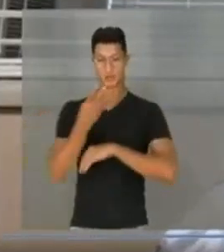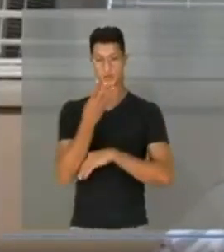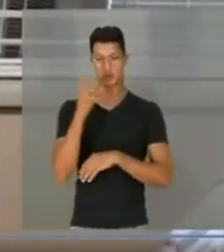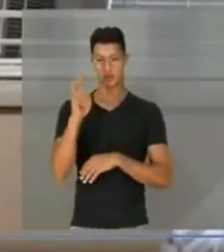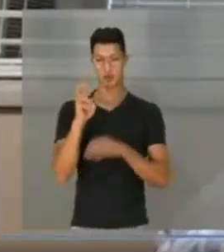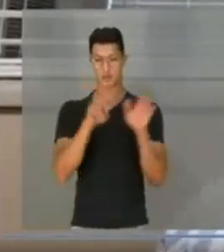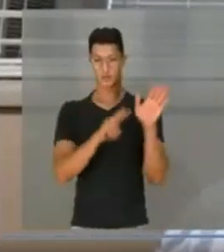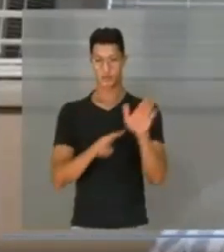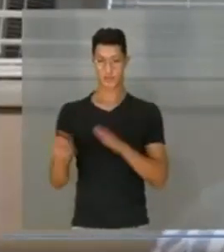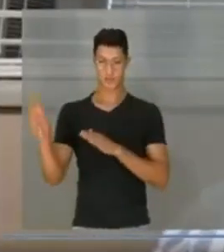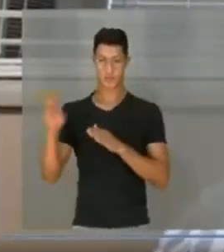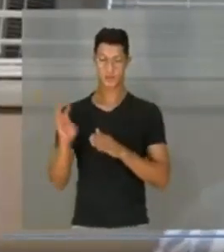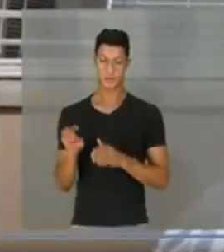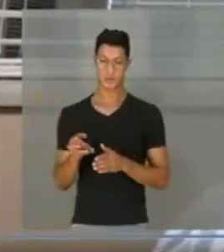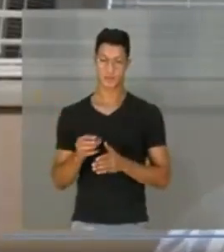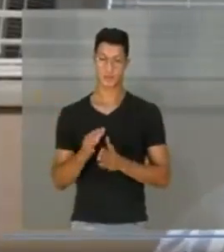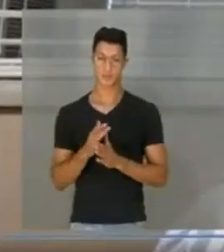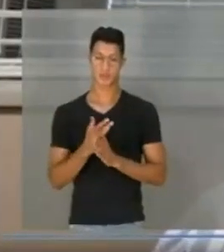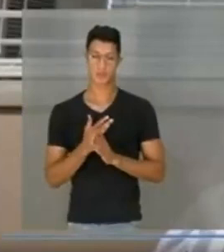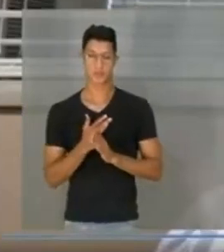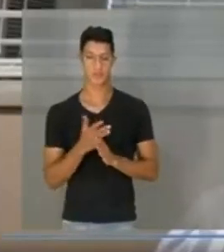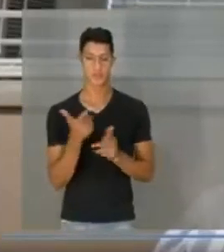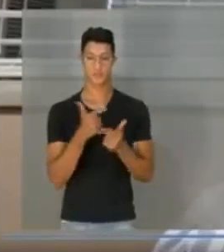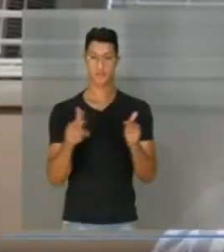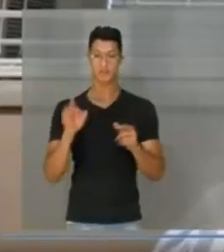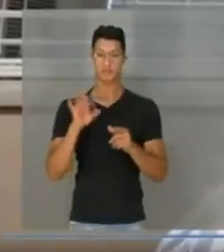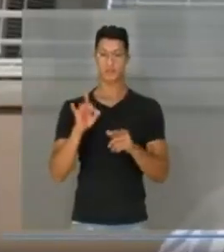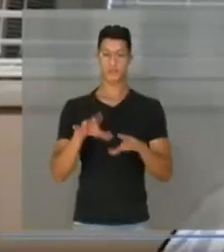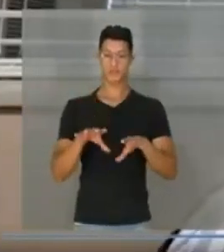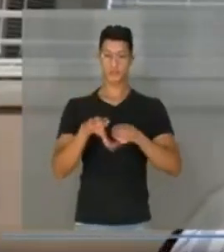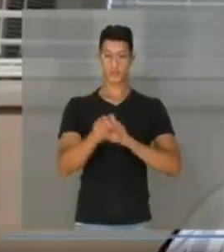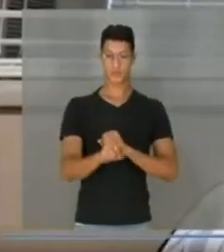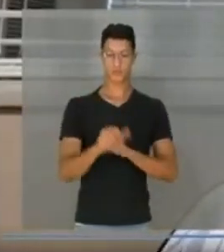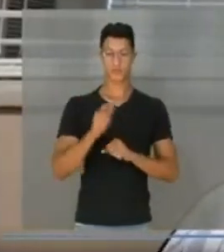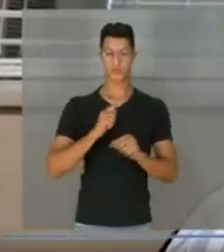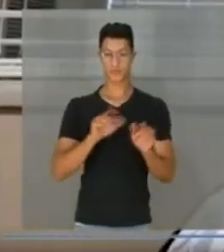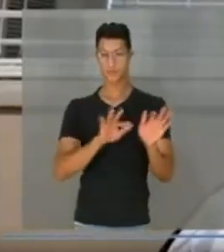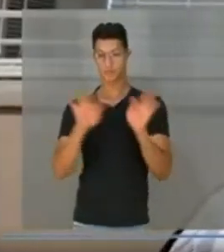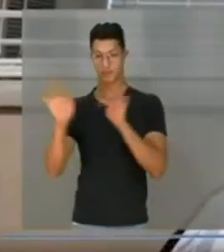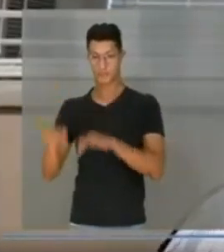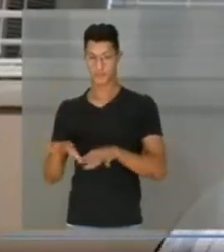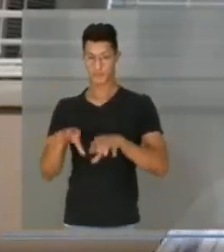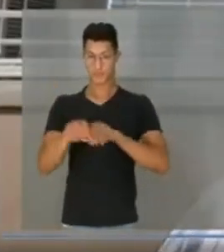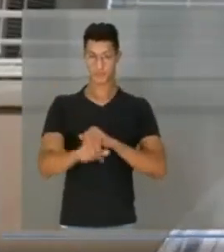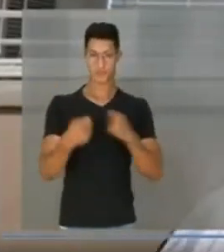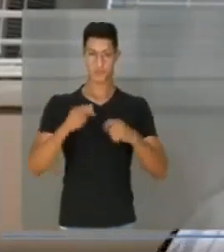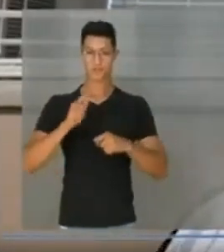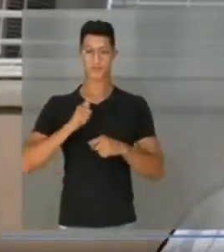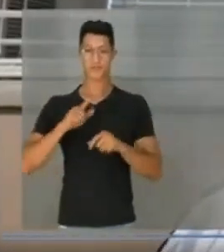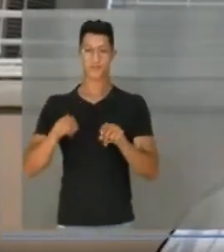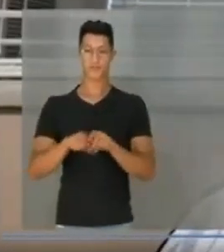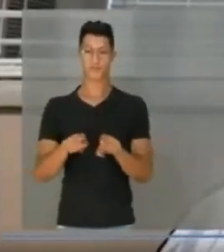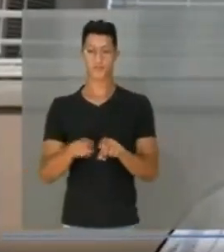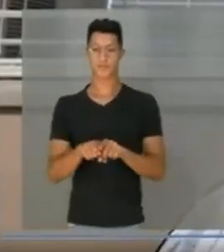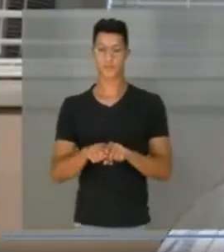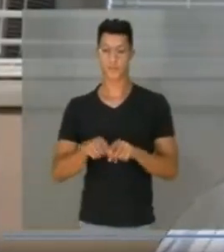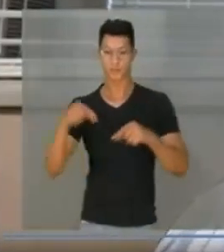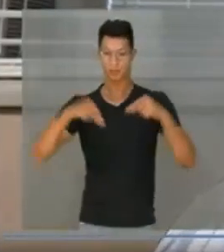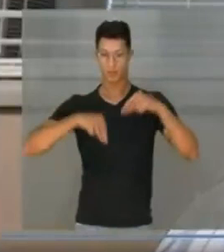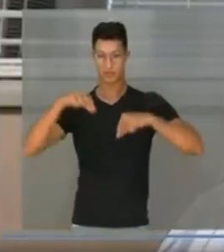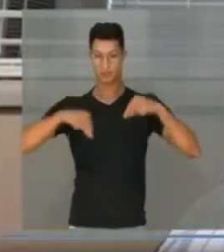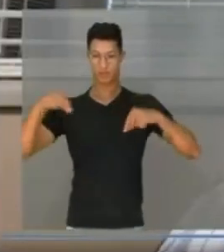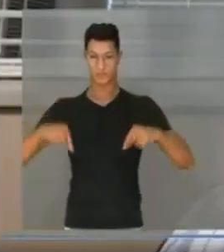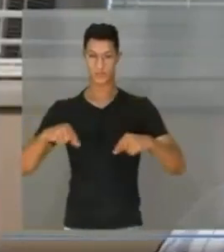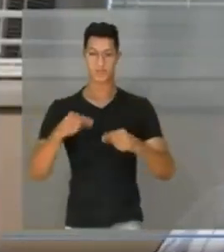semanas. Não basta apenas a graduação, ao final da graduação, é preciso que o aplicante,